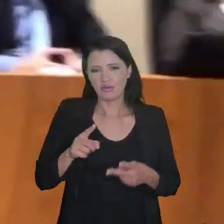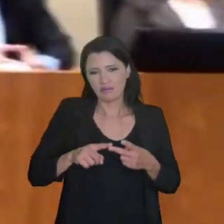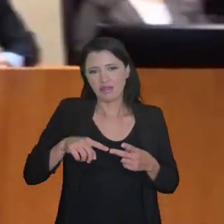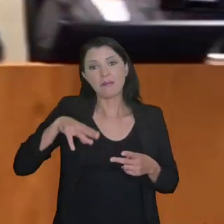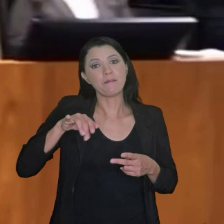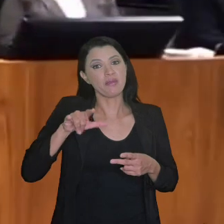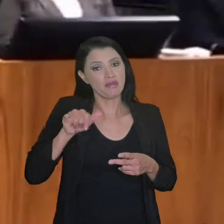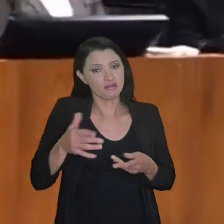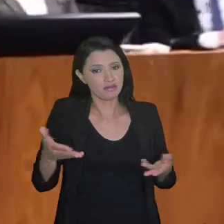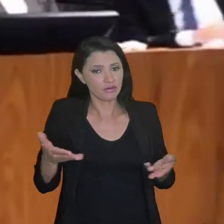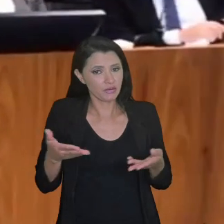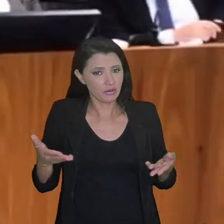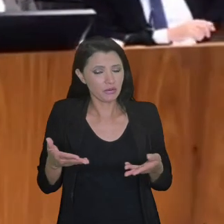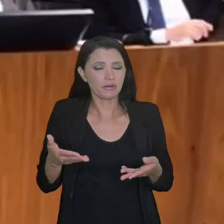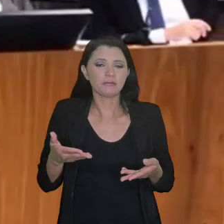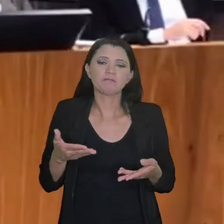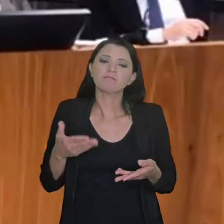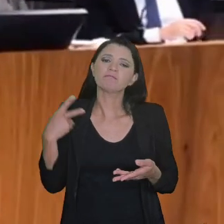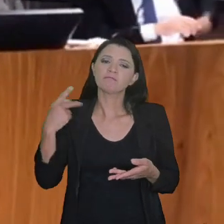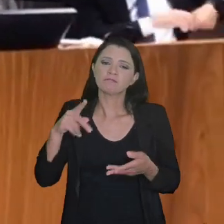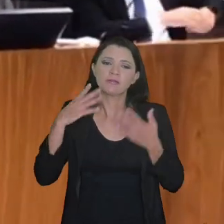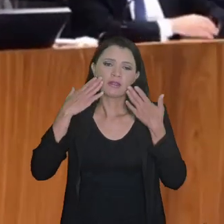Marcelo também, Fernando Marcelo Mendes,